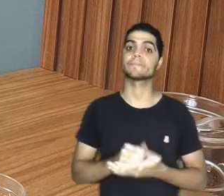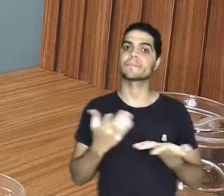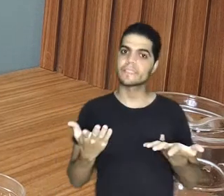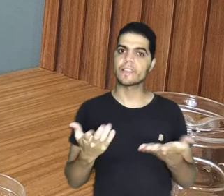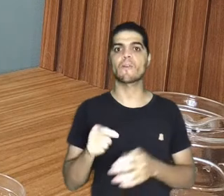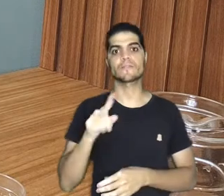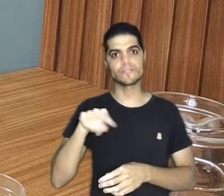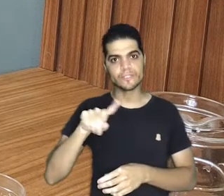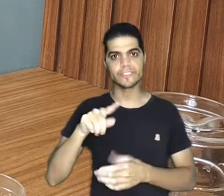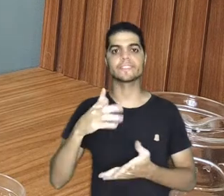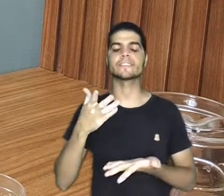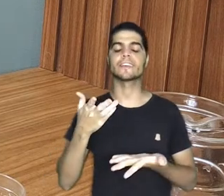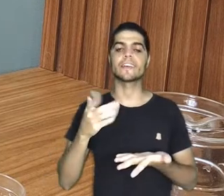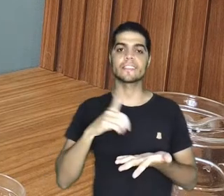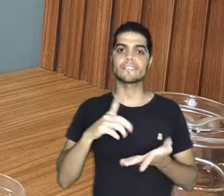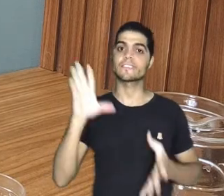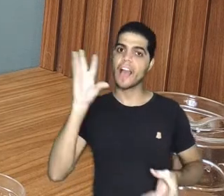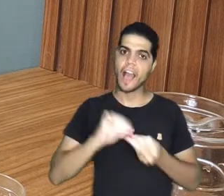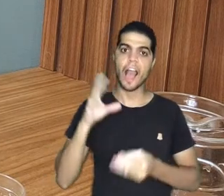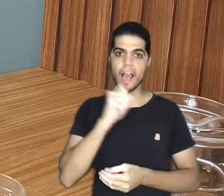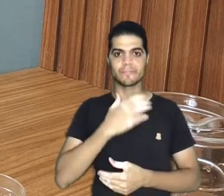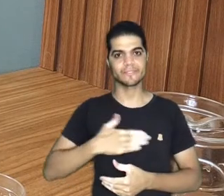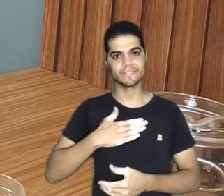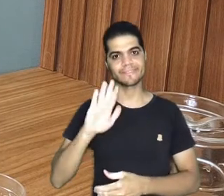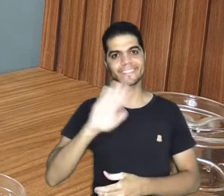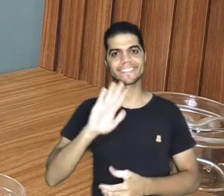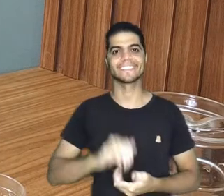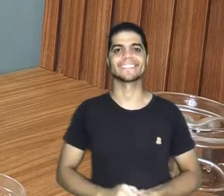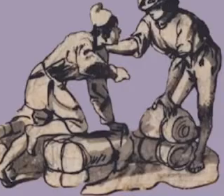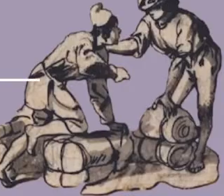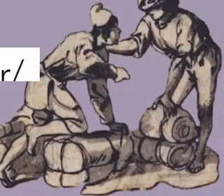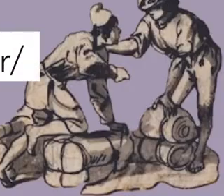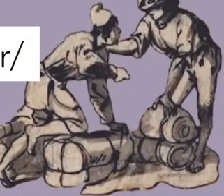Pessoal, tem que ser curto, como eu disse, e espero que vocês tenham gostado. Até a próxima!